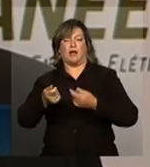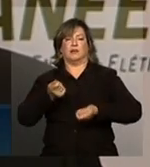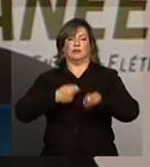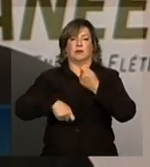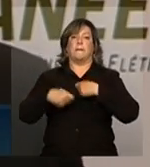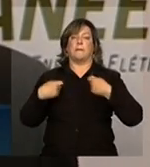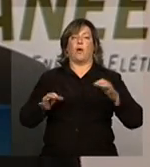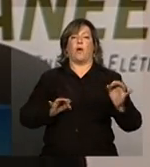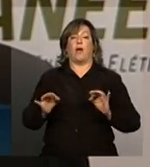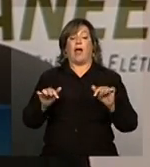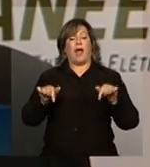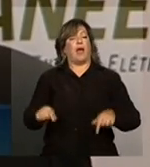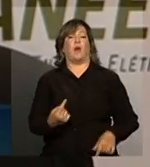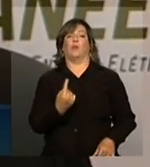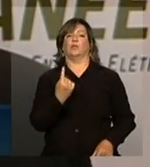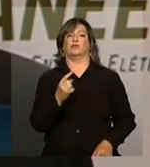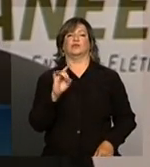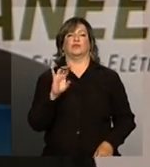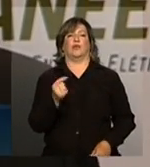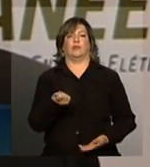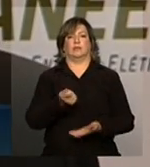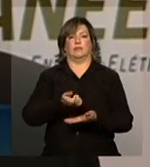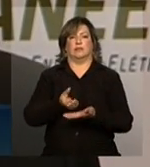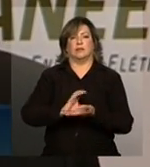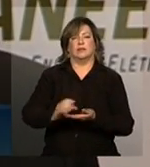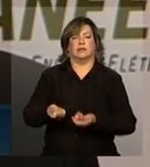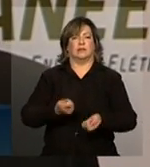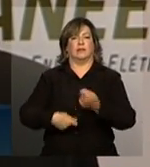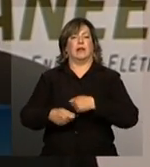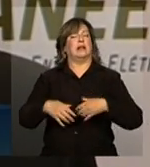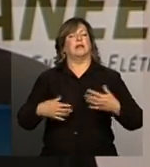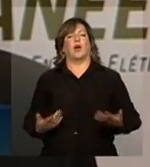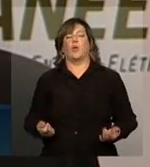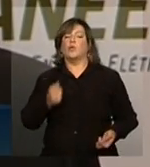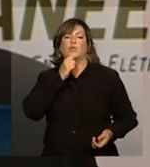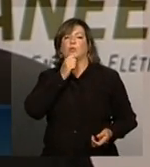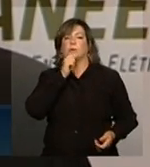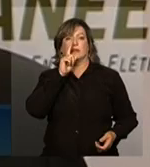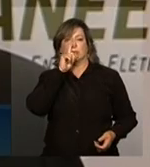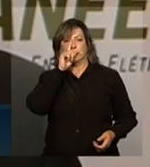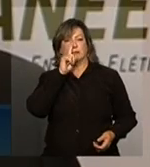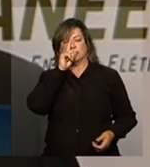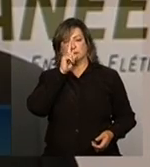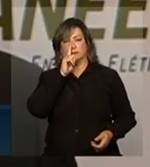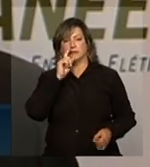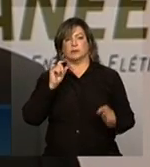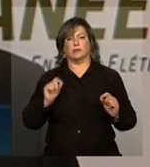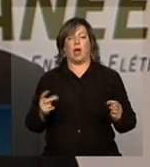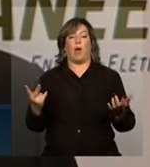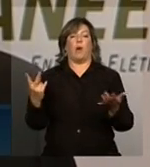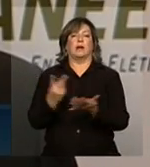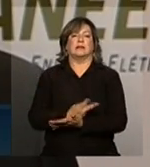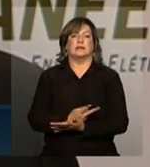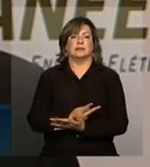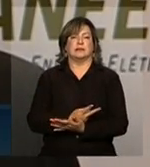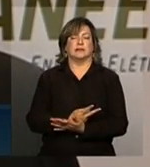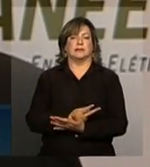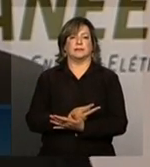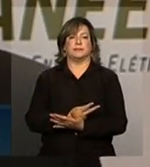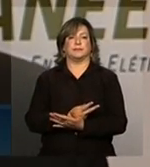coordenação. Aqui é um único empreendedor, então, não há esse risco de acontecerem